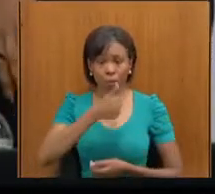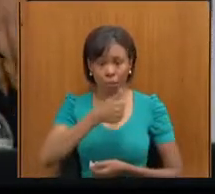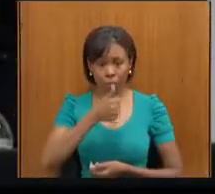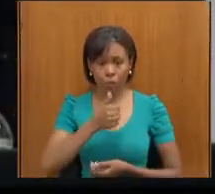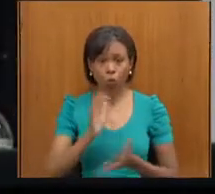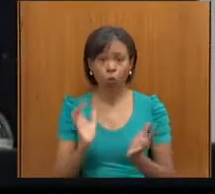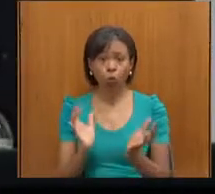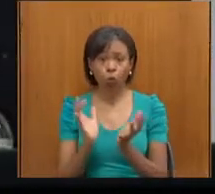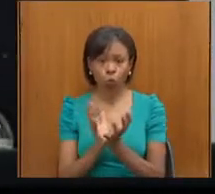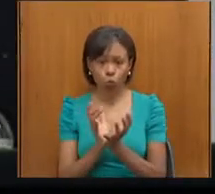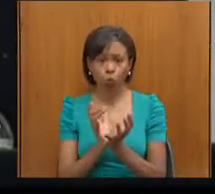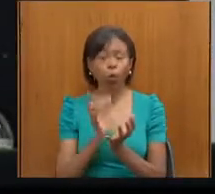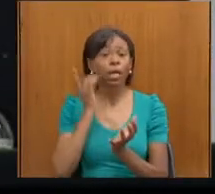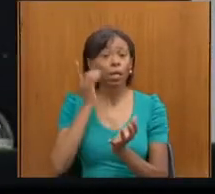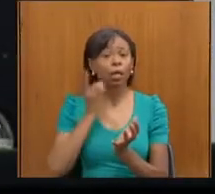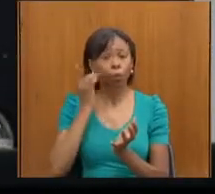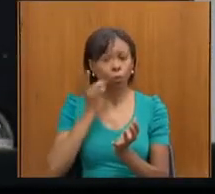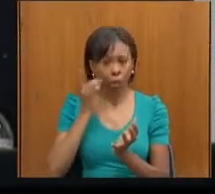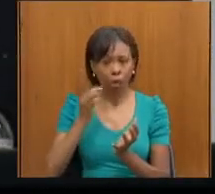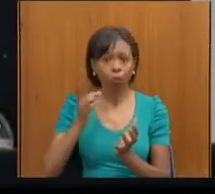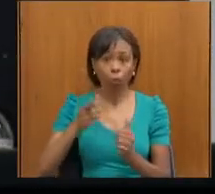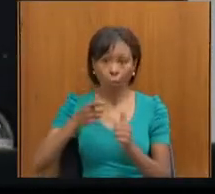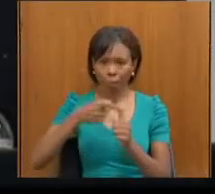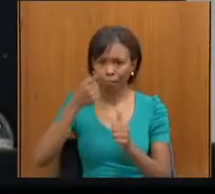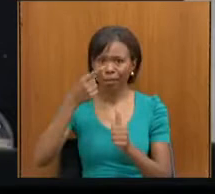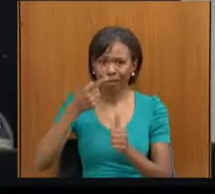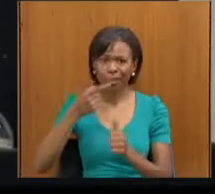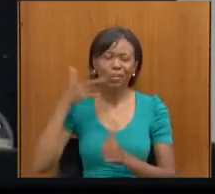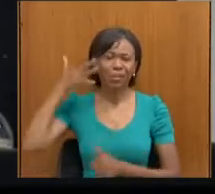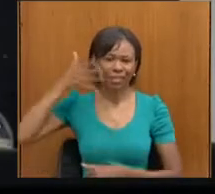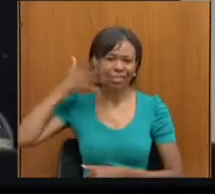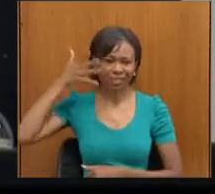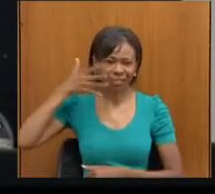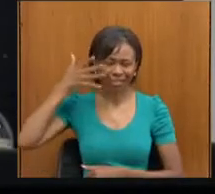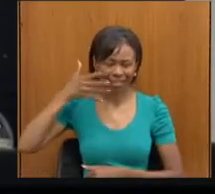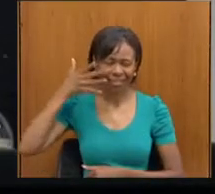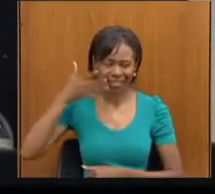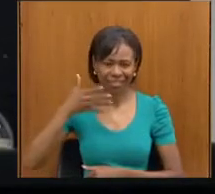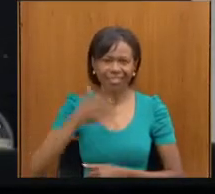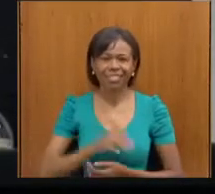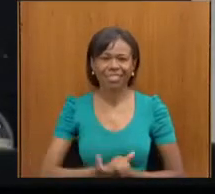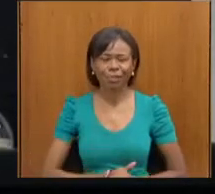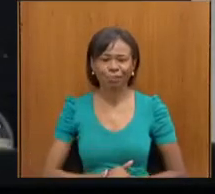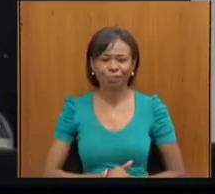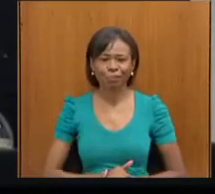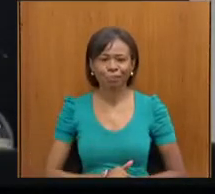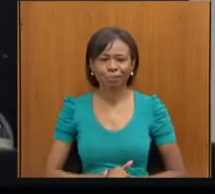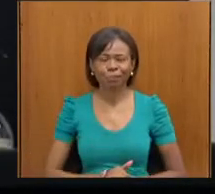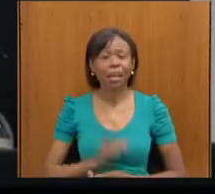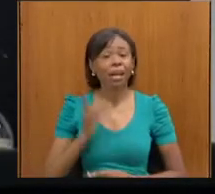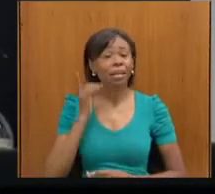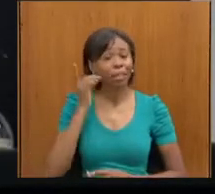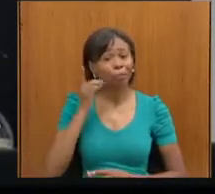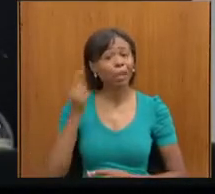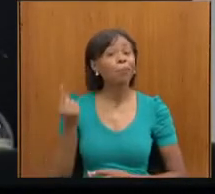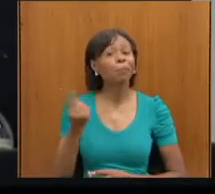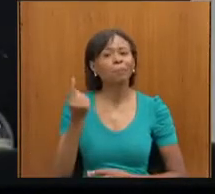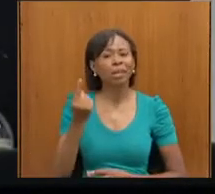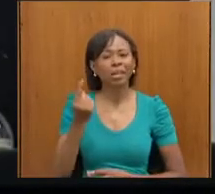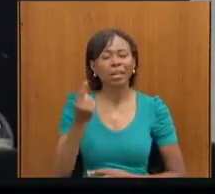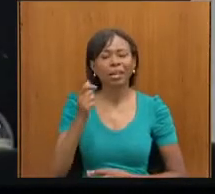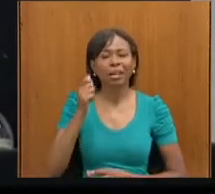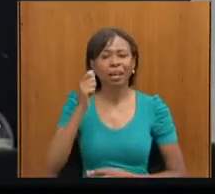comissão. Vamos iniciar aqui, passando a fala para a nossa querida amiga, deputada Ana Paula